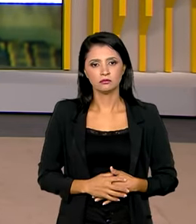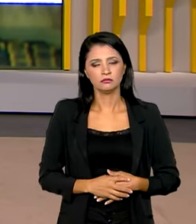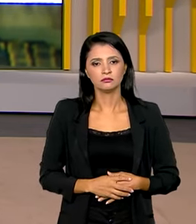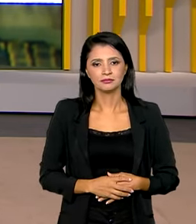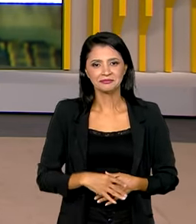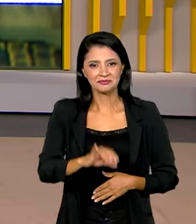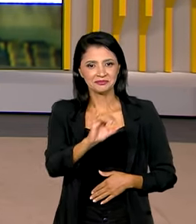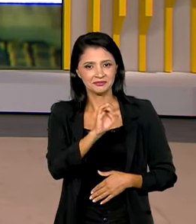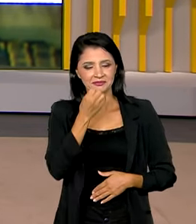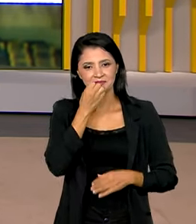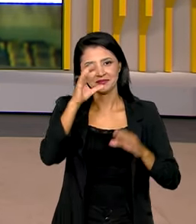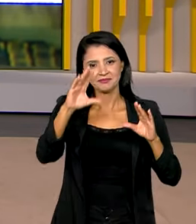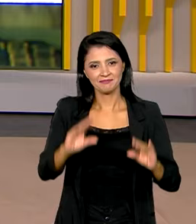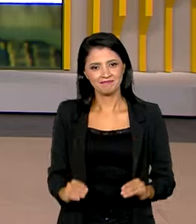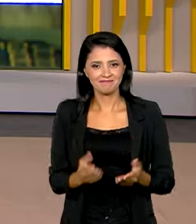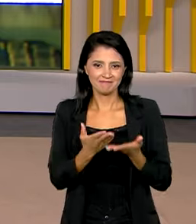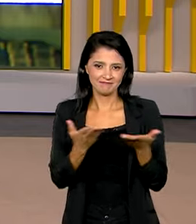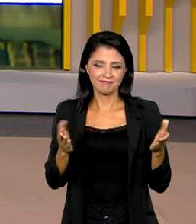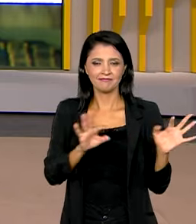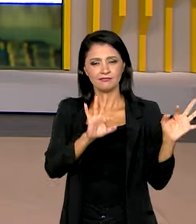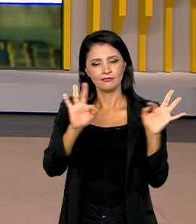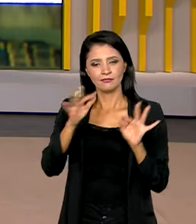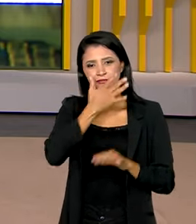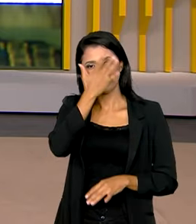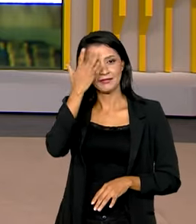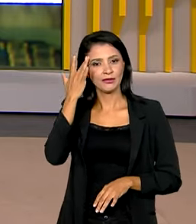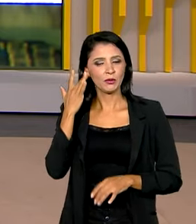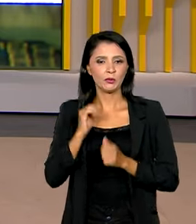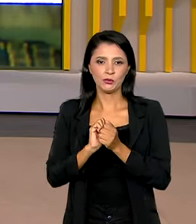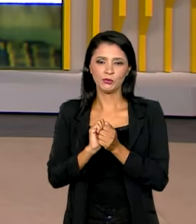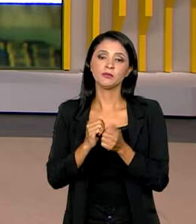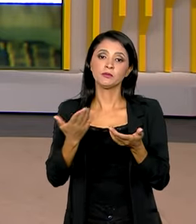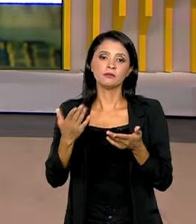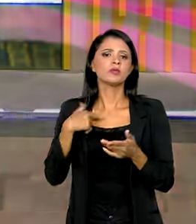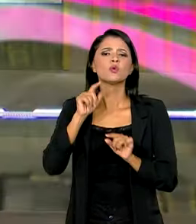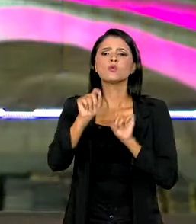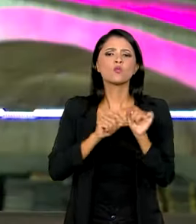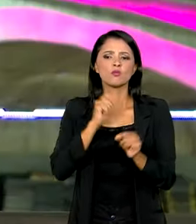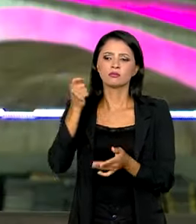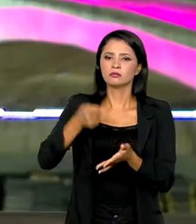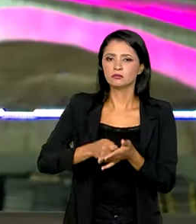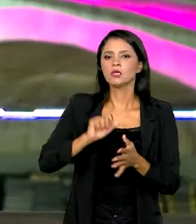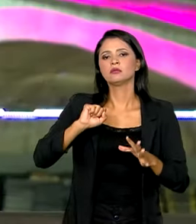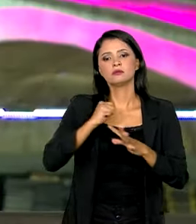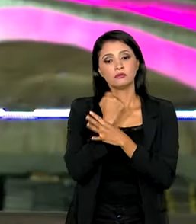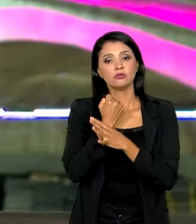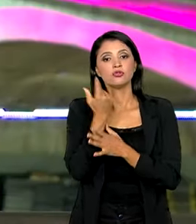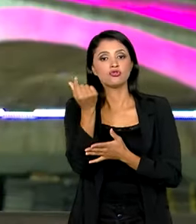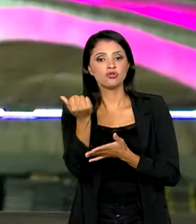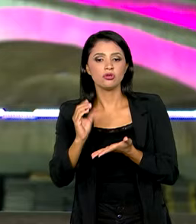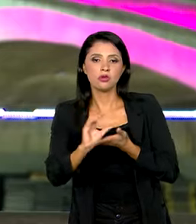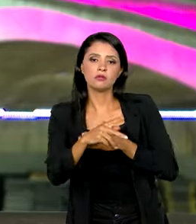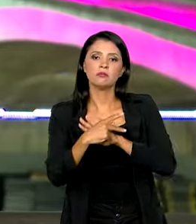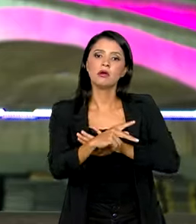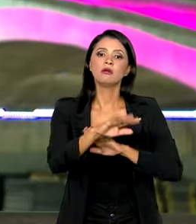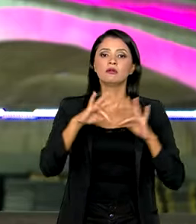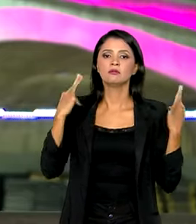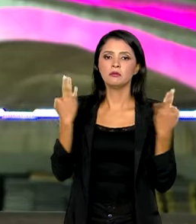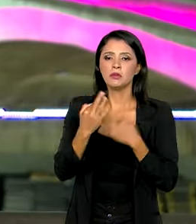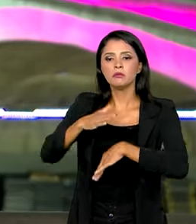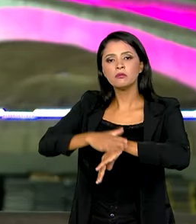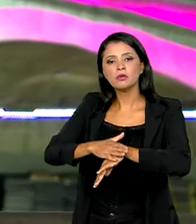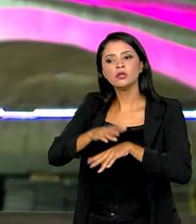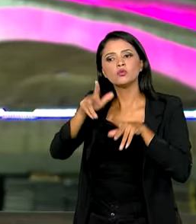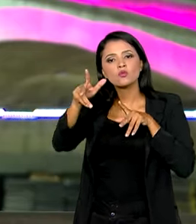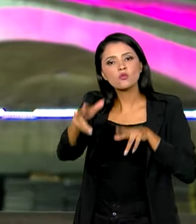Oi, Roberto. Boa noite. Boa noite a você e a todo mundo que tá com a gente. O impacto é justamente garantir recursos pra essas famílias em momentos como